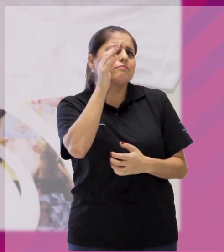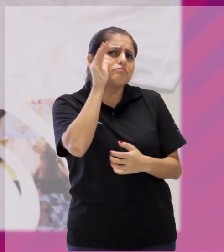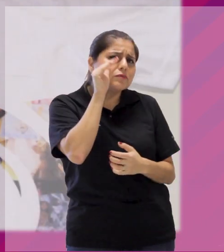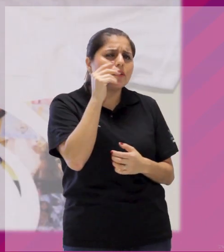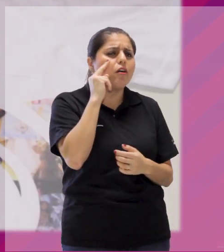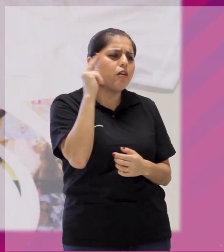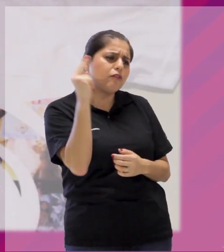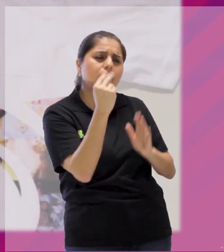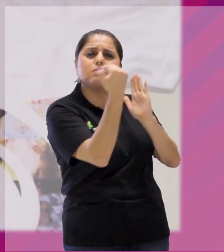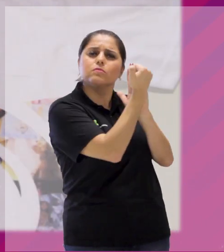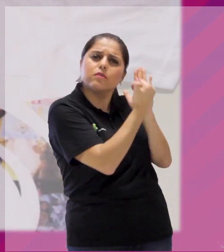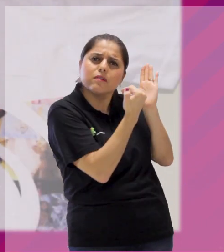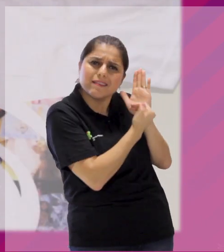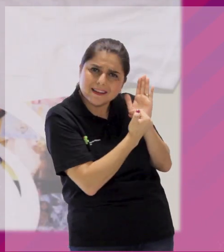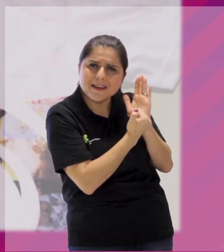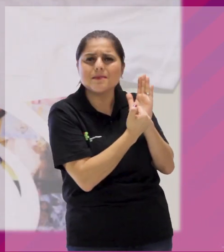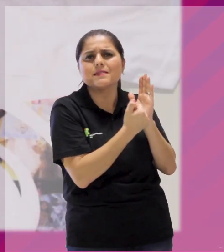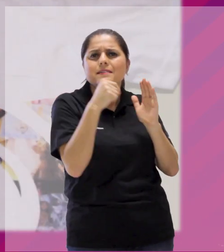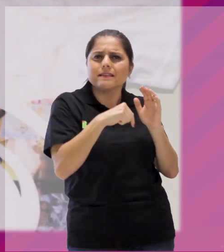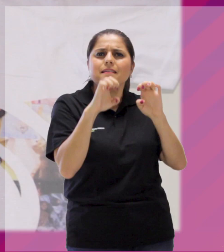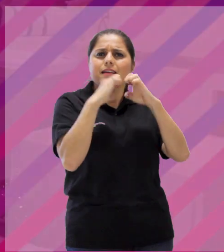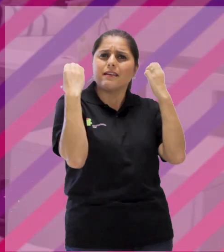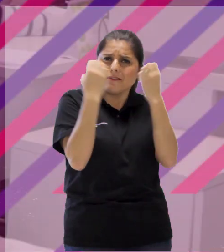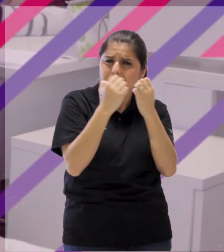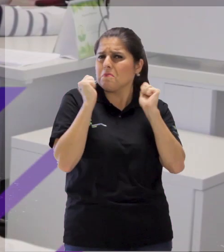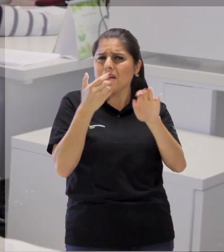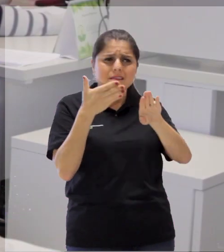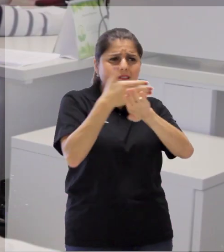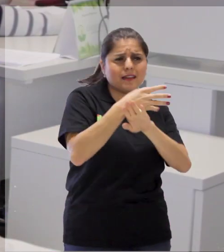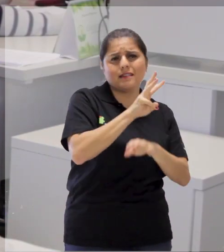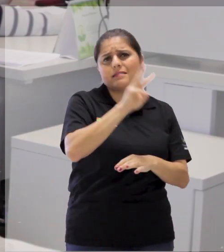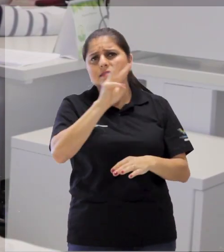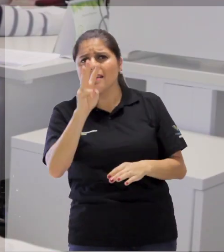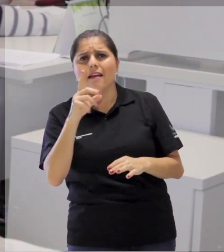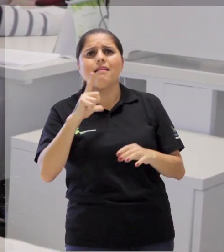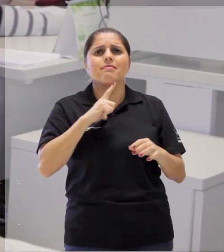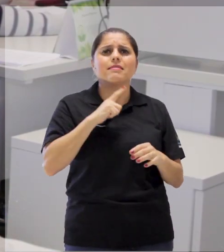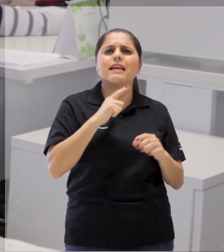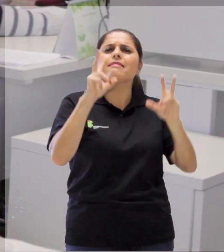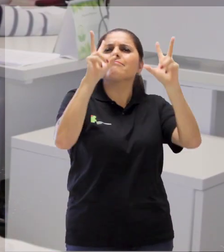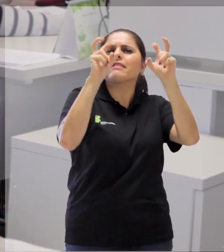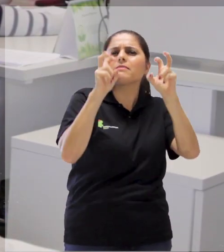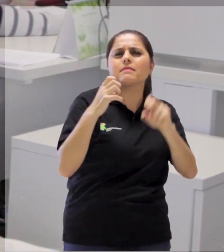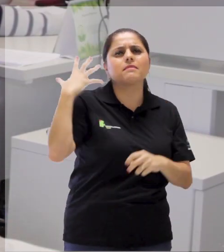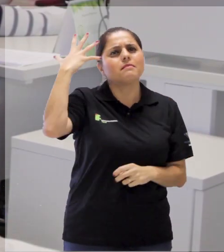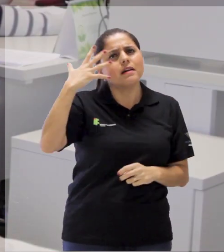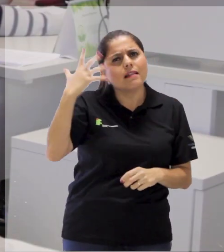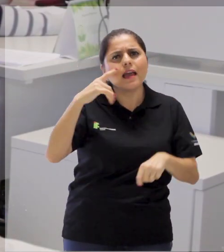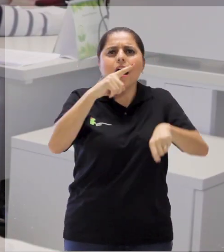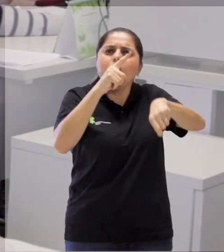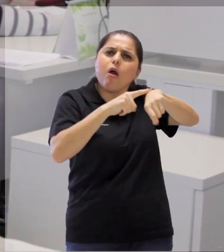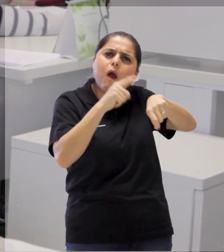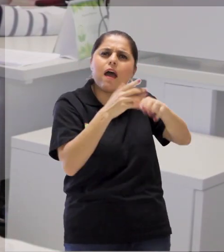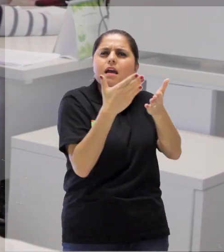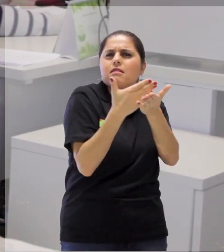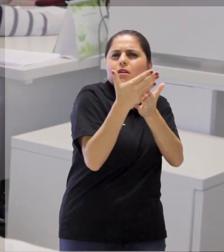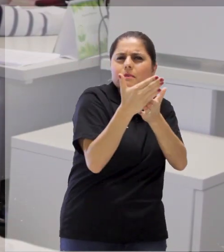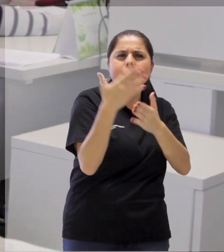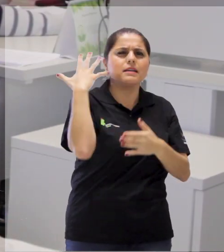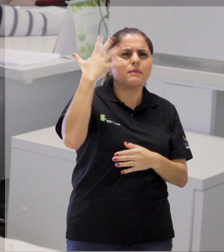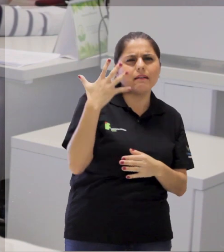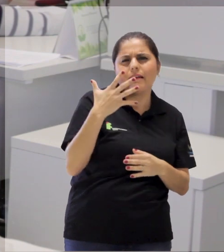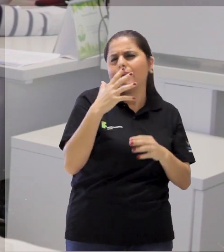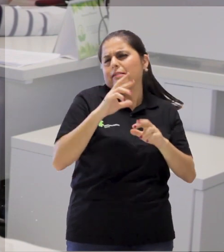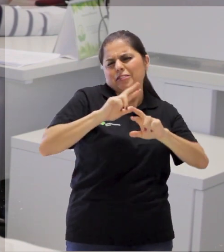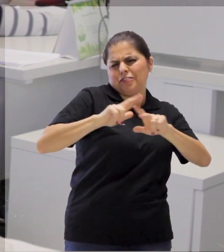conferir a programação do evento, pode entrar no site do CEPIM, que está aqui na descrição do vídeo, e conferir toda a programação. Lá